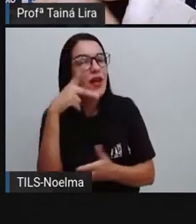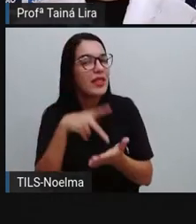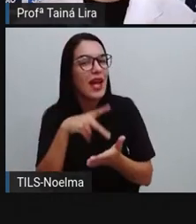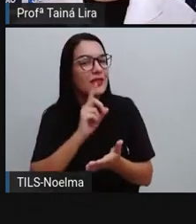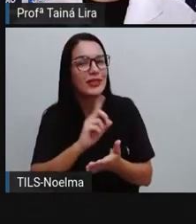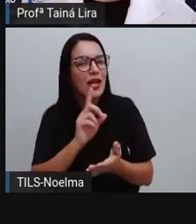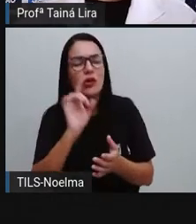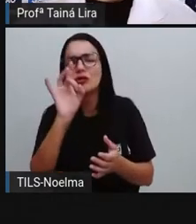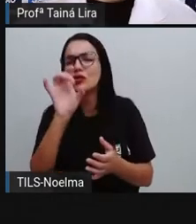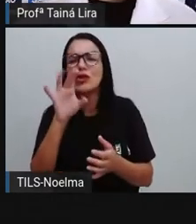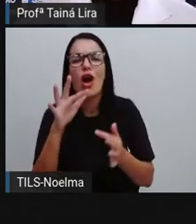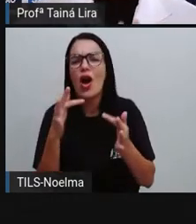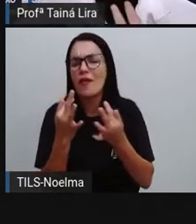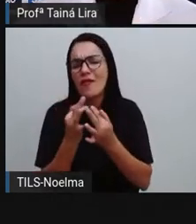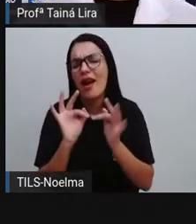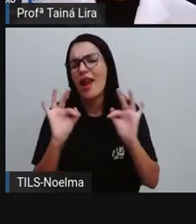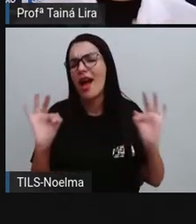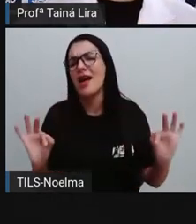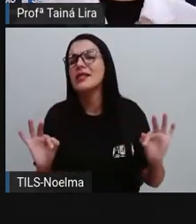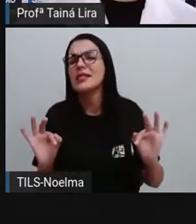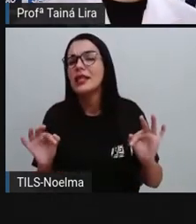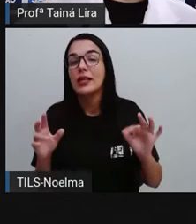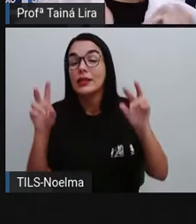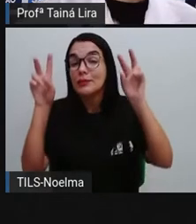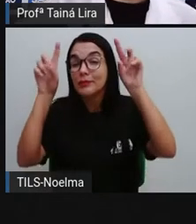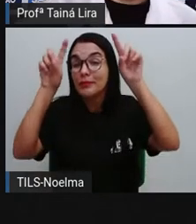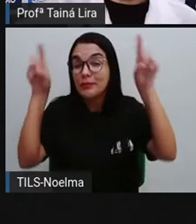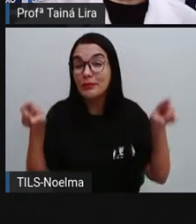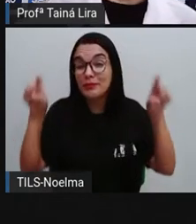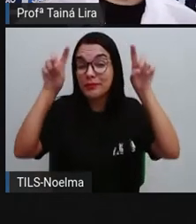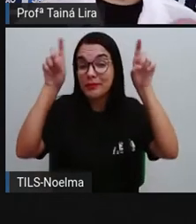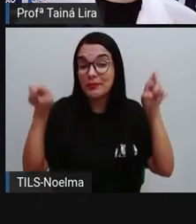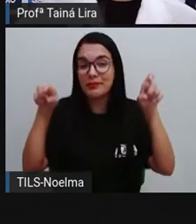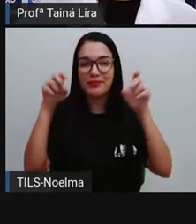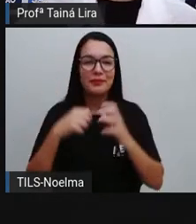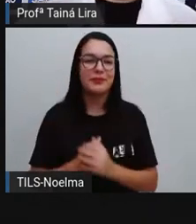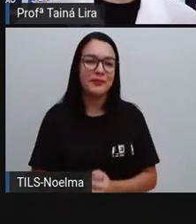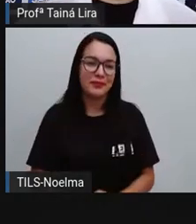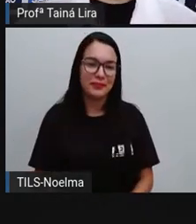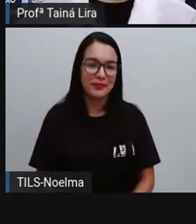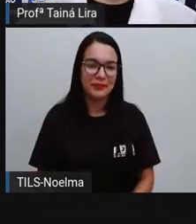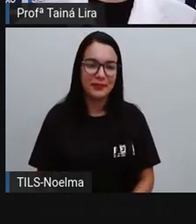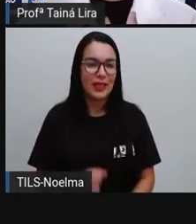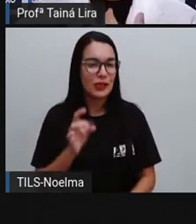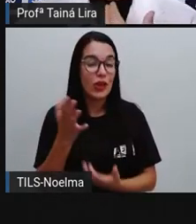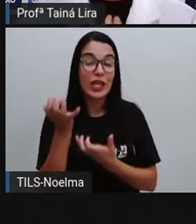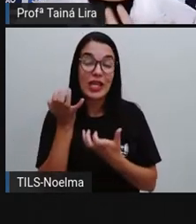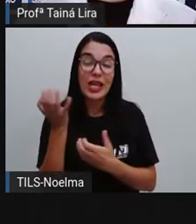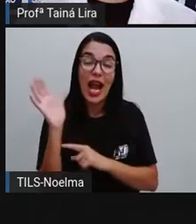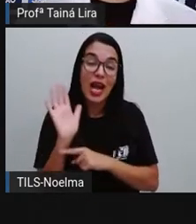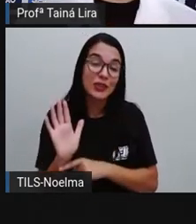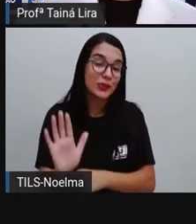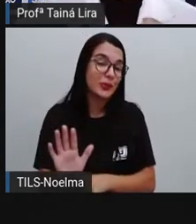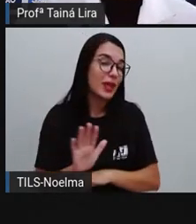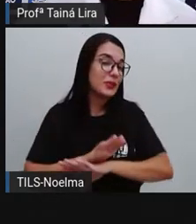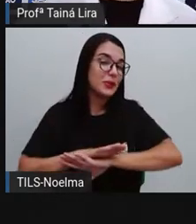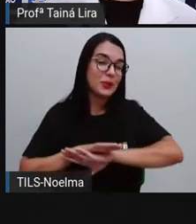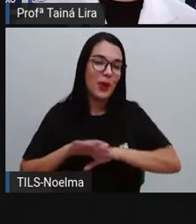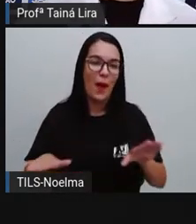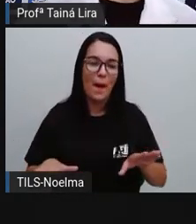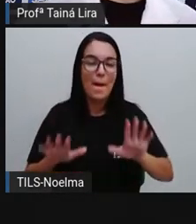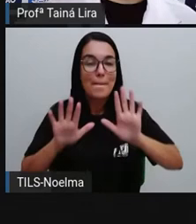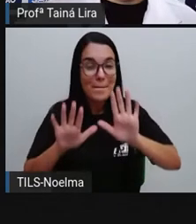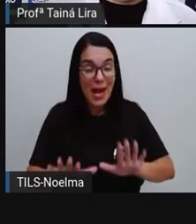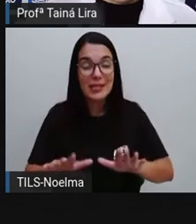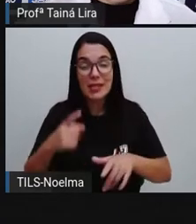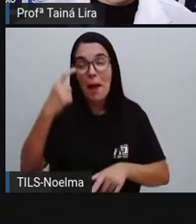expressão no sentido de ajudar. O que Cebolinha queria era a ajuda de Mônica para empurrar ele no balanço. Mônica, você pode